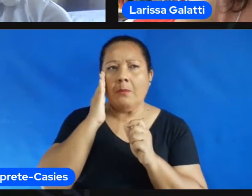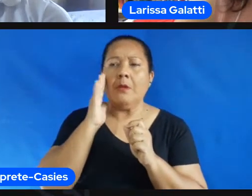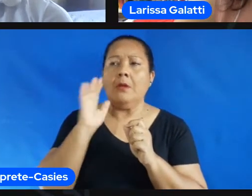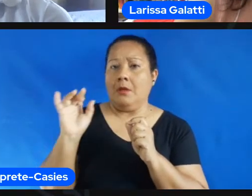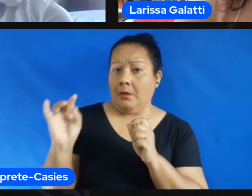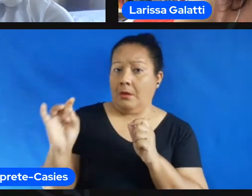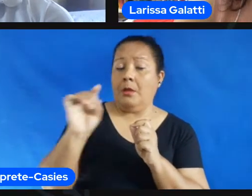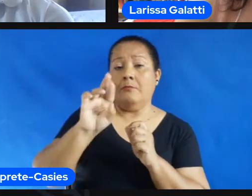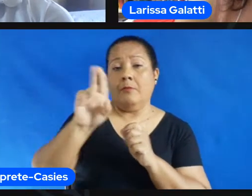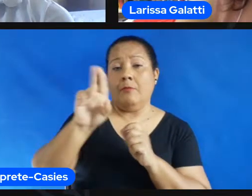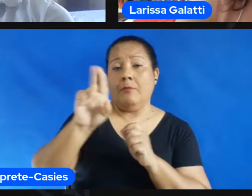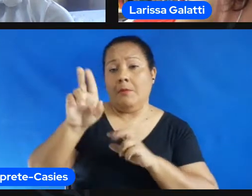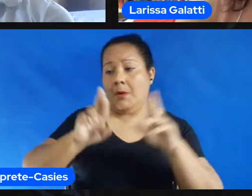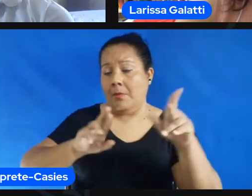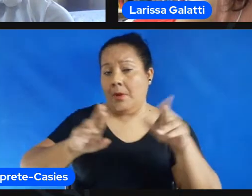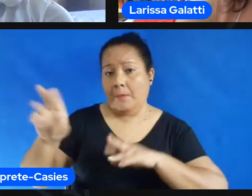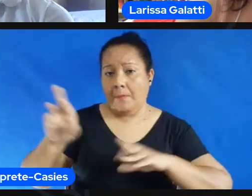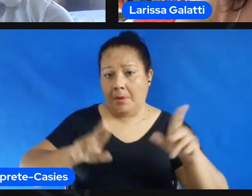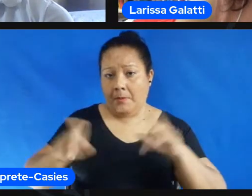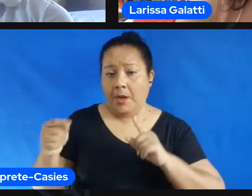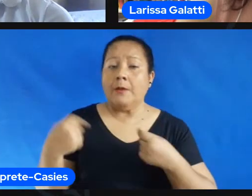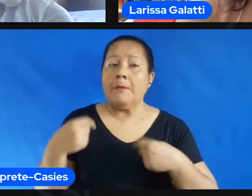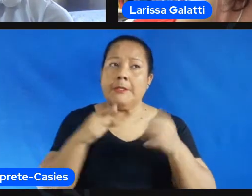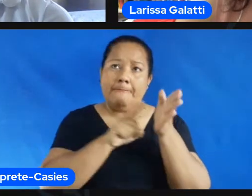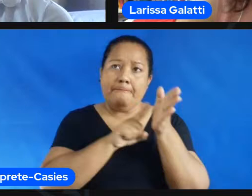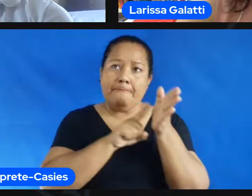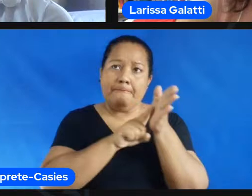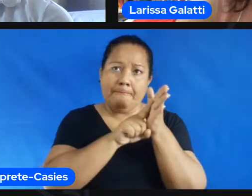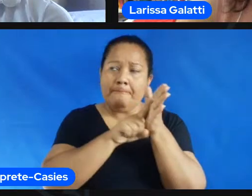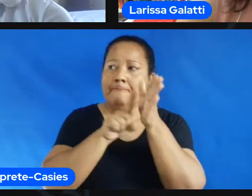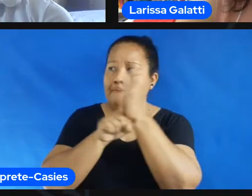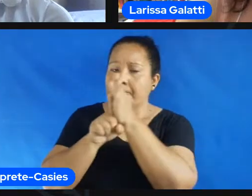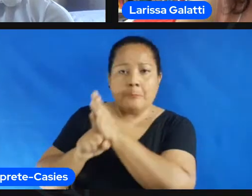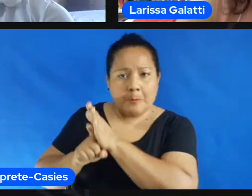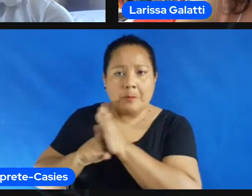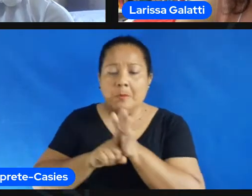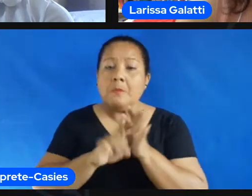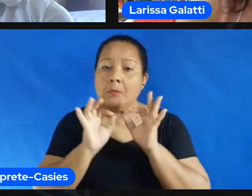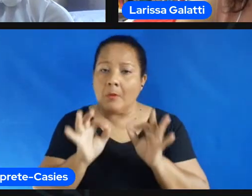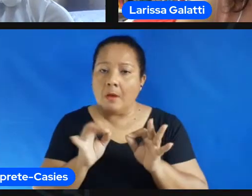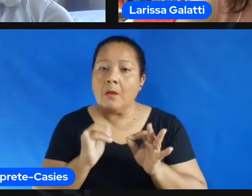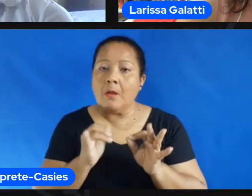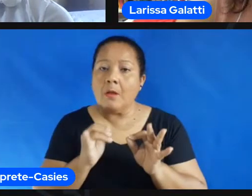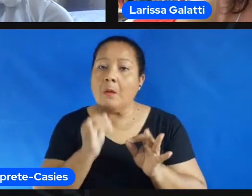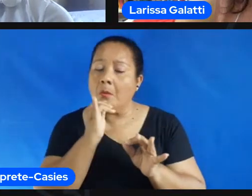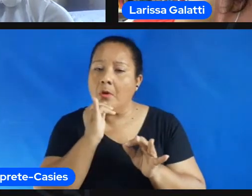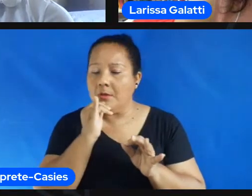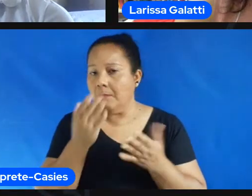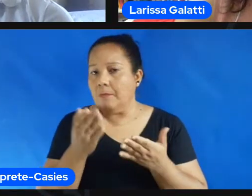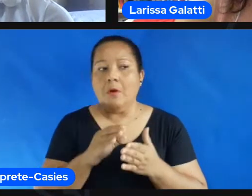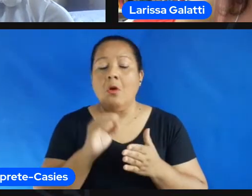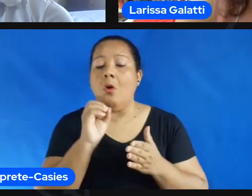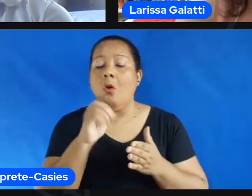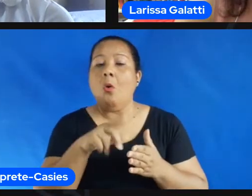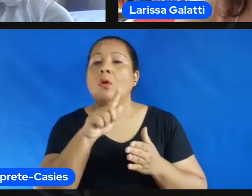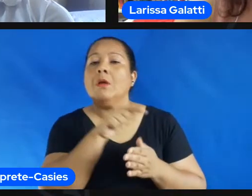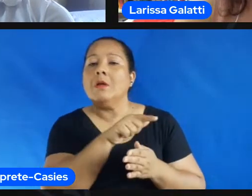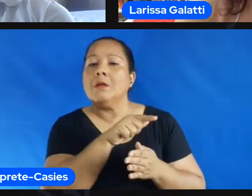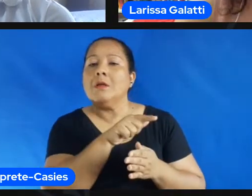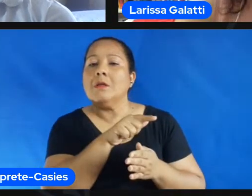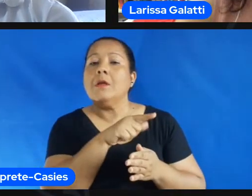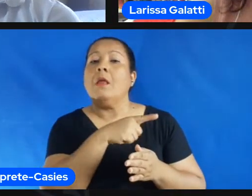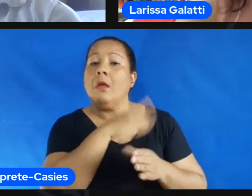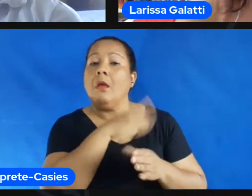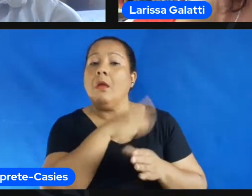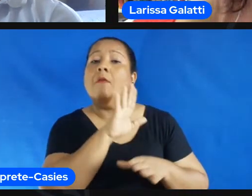ONGs e talvez no começo as pessoas falam assim a ONG é um espaço que a criança fica lá protegida guardada né muito além